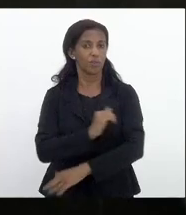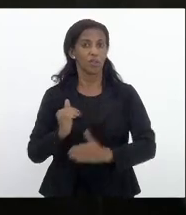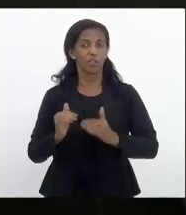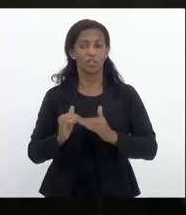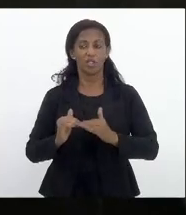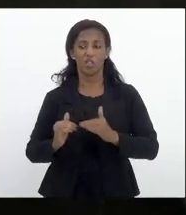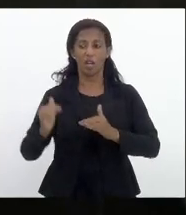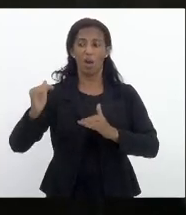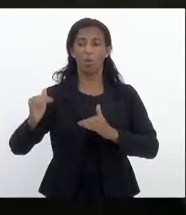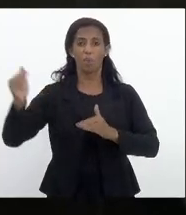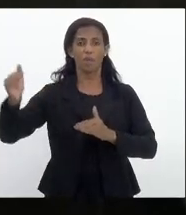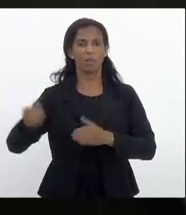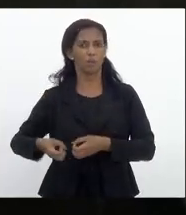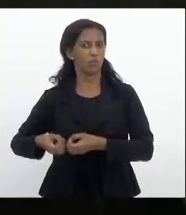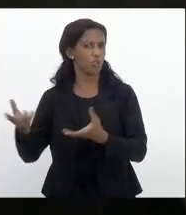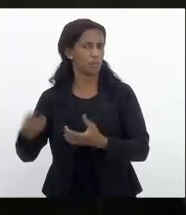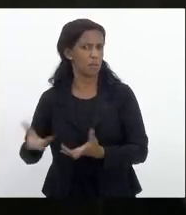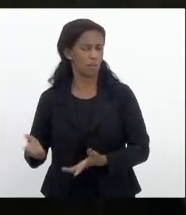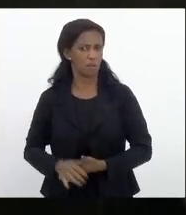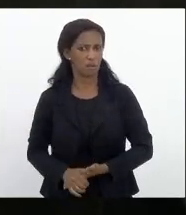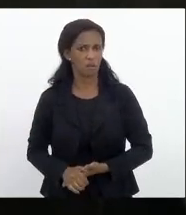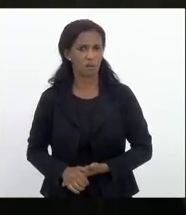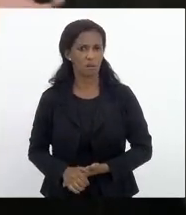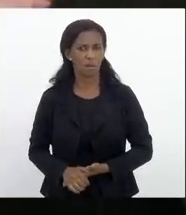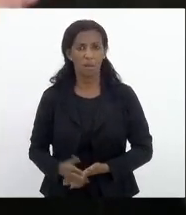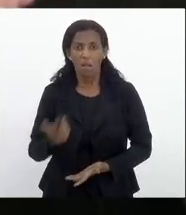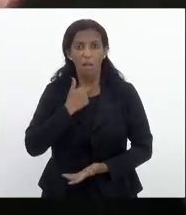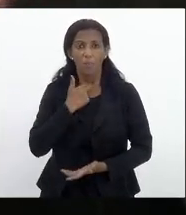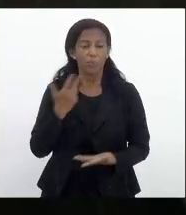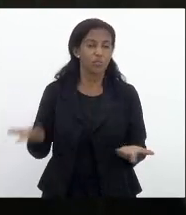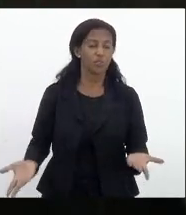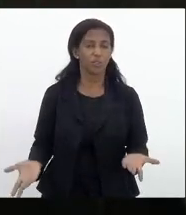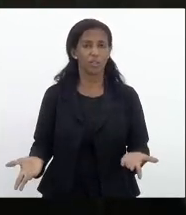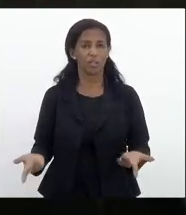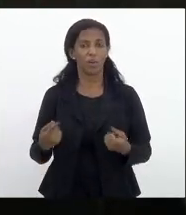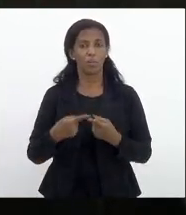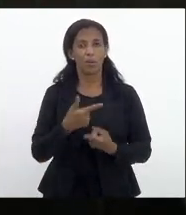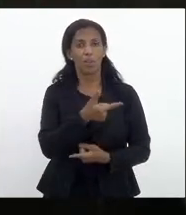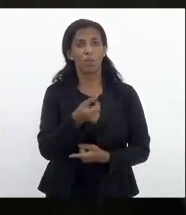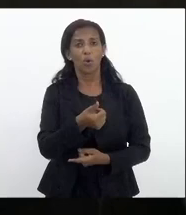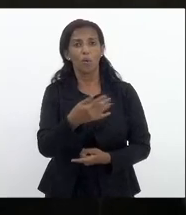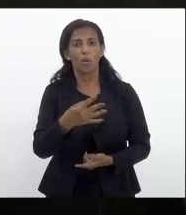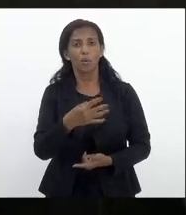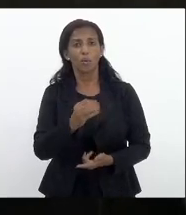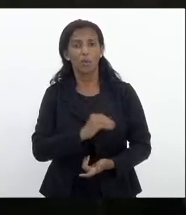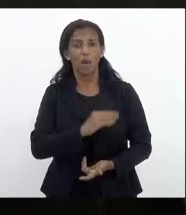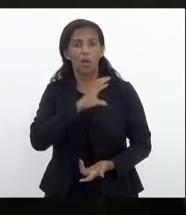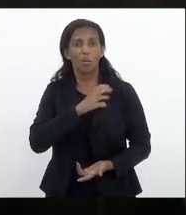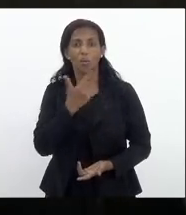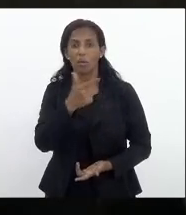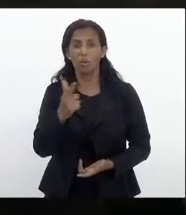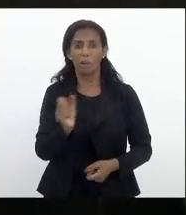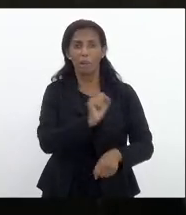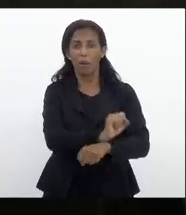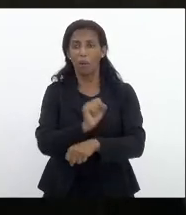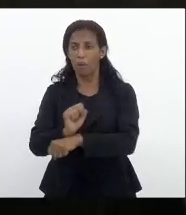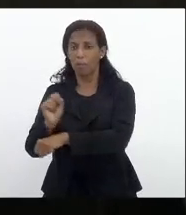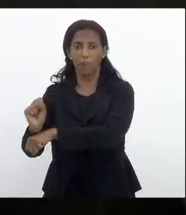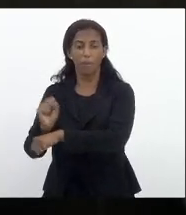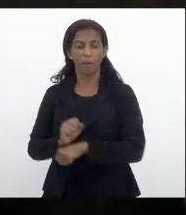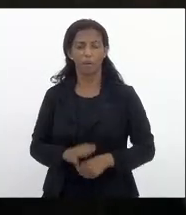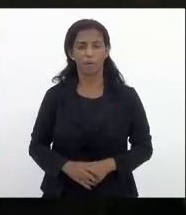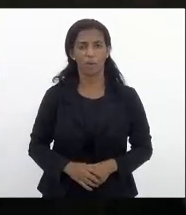aumentando a sua despesa com o pessoal isso não é verdade aliás nem poderia ser desde 2014 sem dar aumento congelou um monte de plano de carros